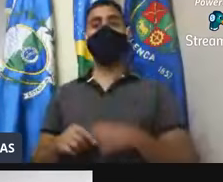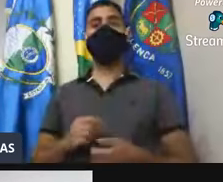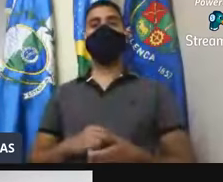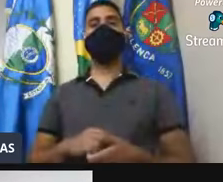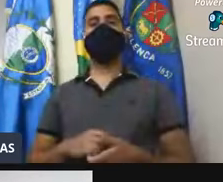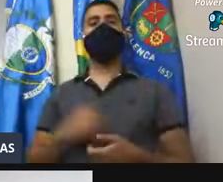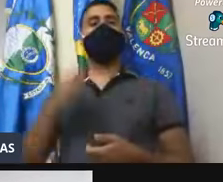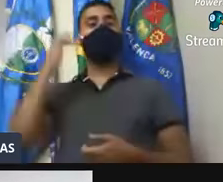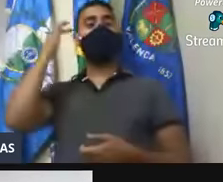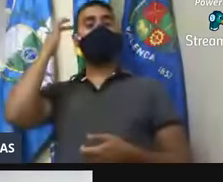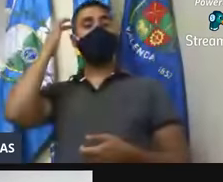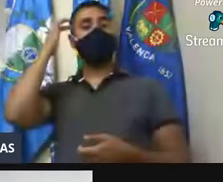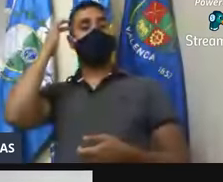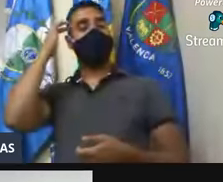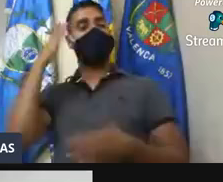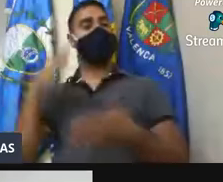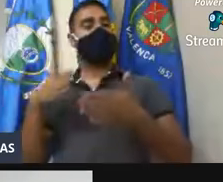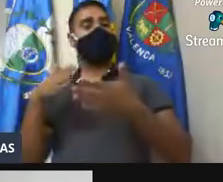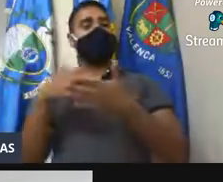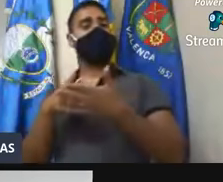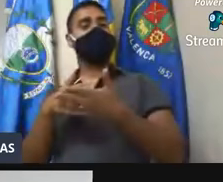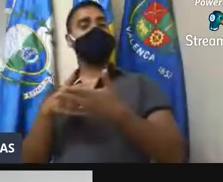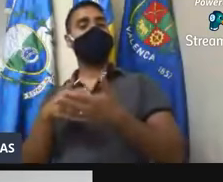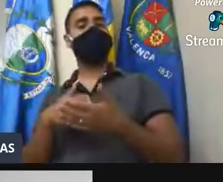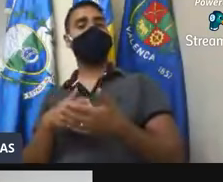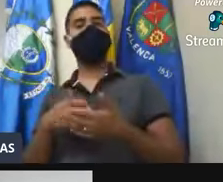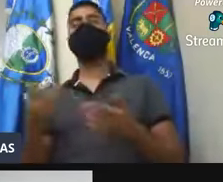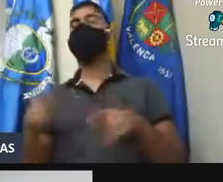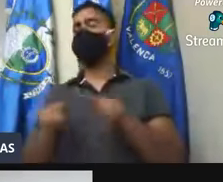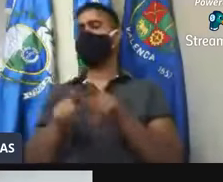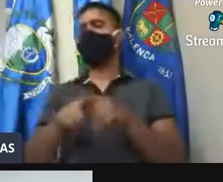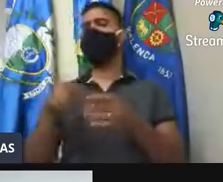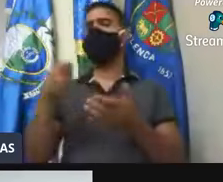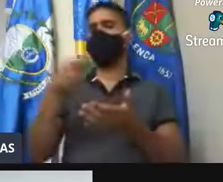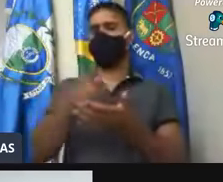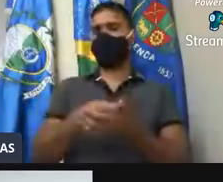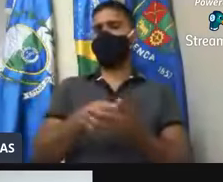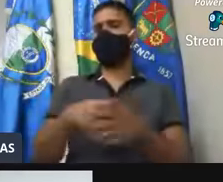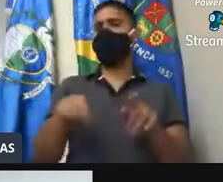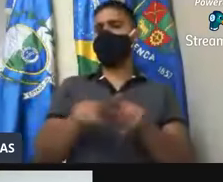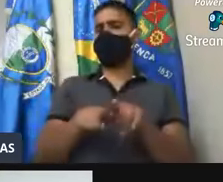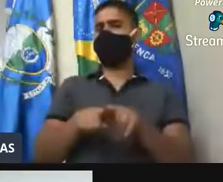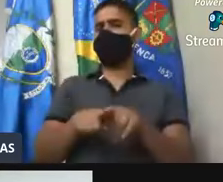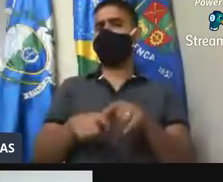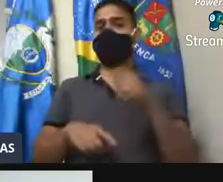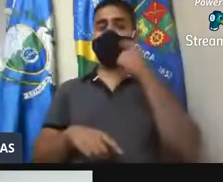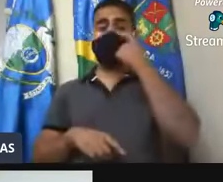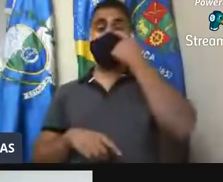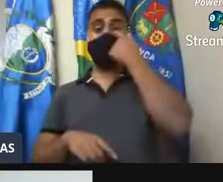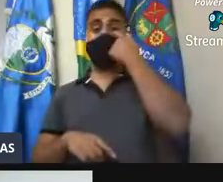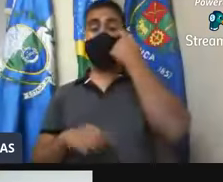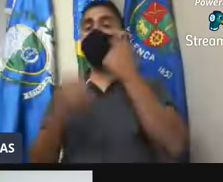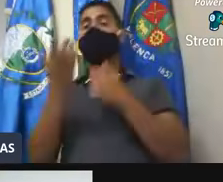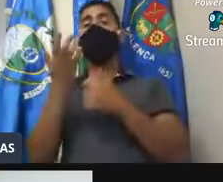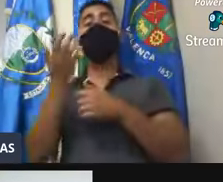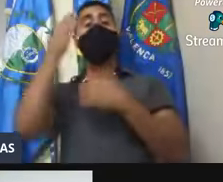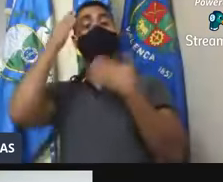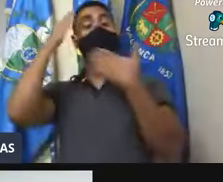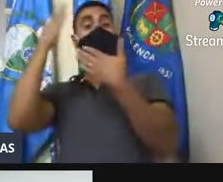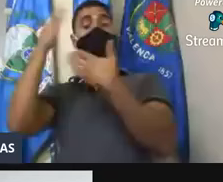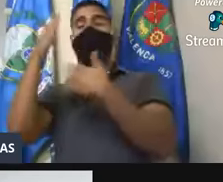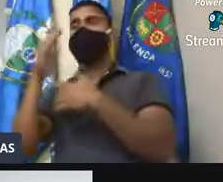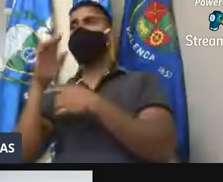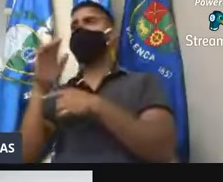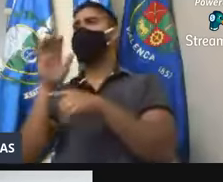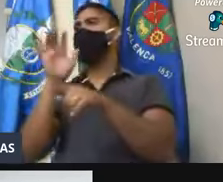até meia-noite é hoje ainda. A gente é pago com dinheiro público para responder o que é público. Quero agradecer as manifestações de apoio.